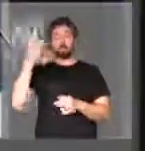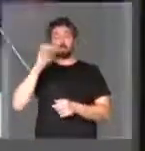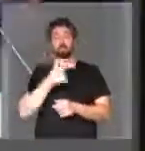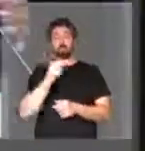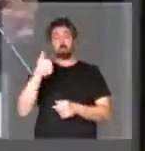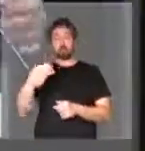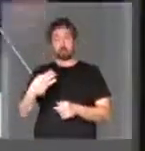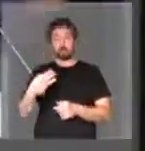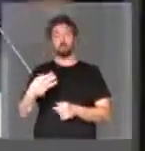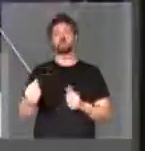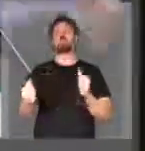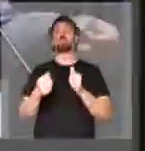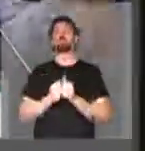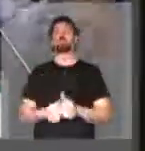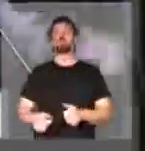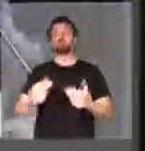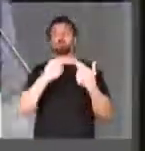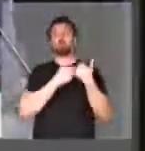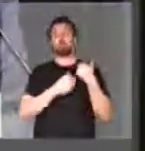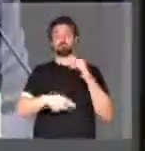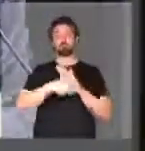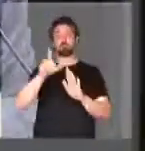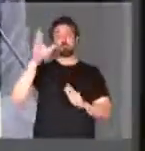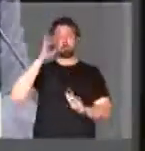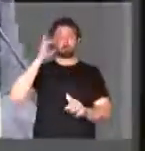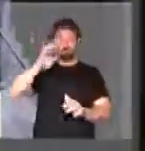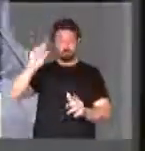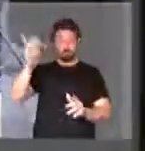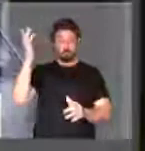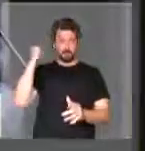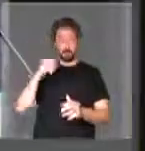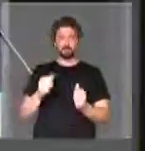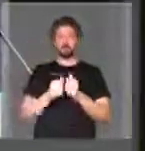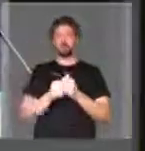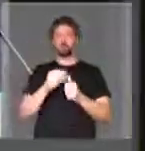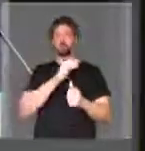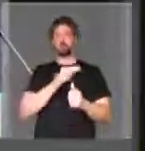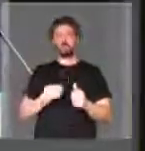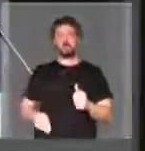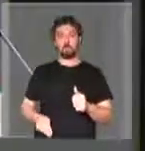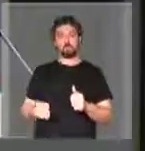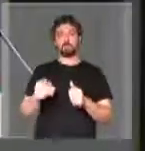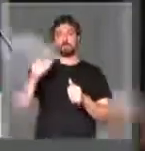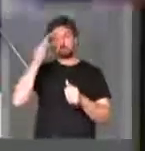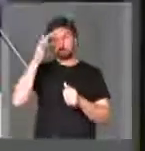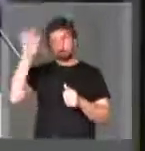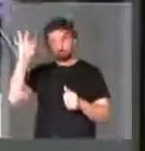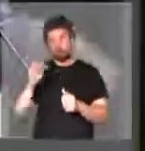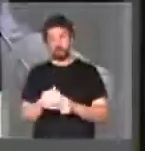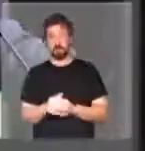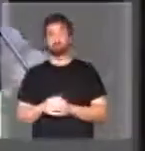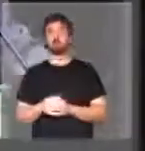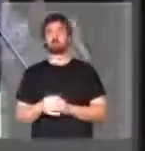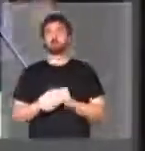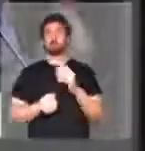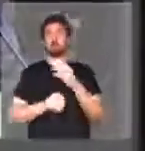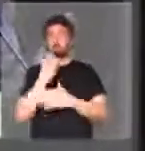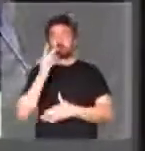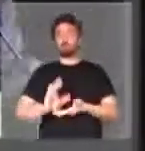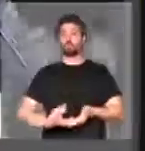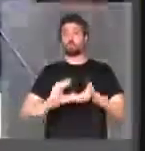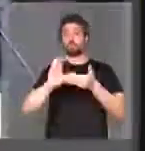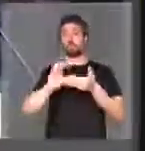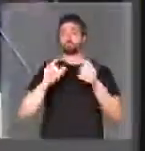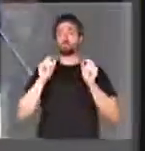2013, por delegação da então presidenta Dilma Rousseff, com o ministro de Departamentos Ultramarinos da França. instituímos um